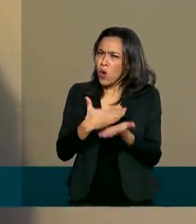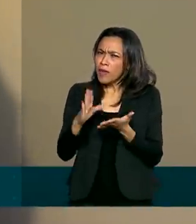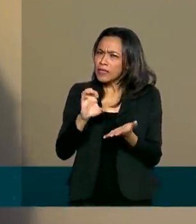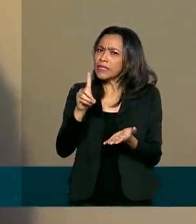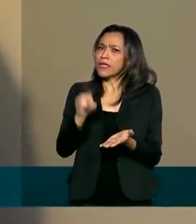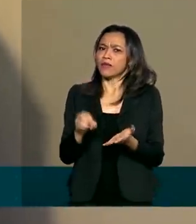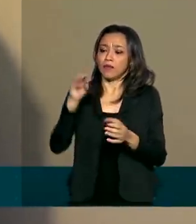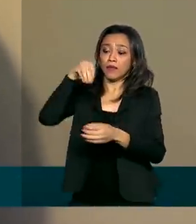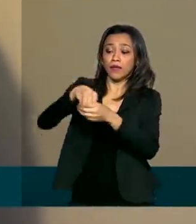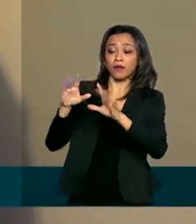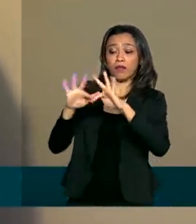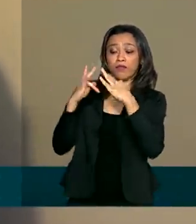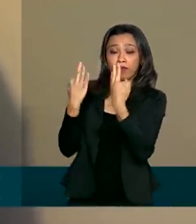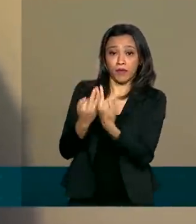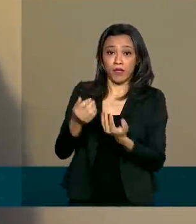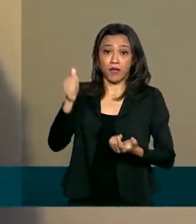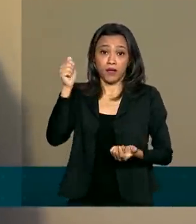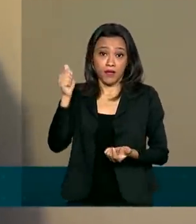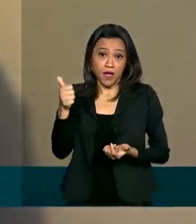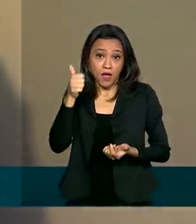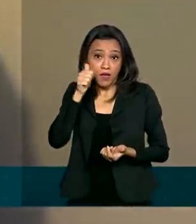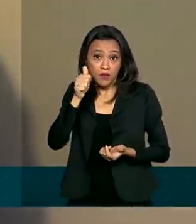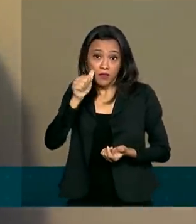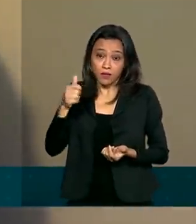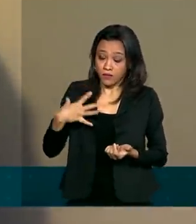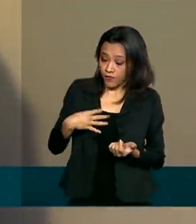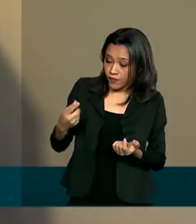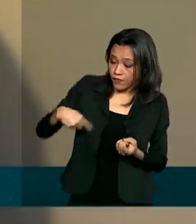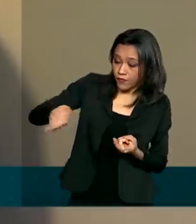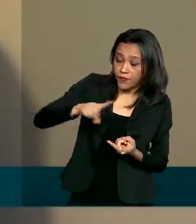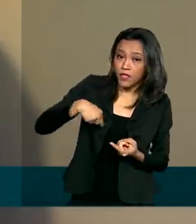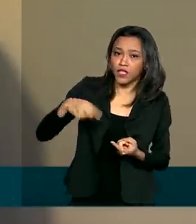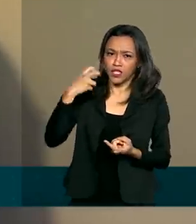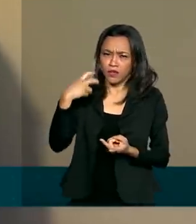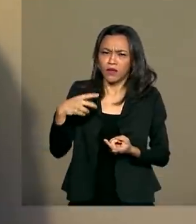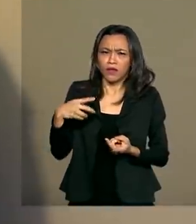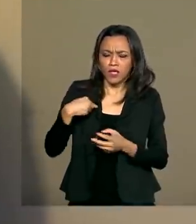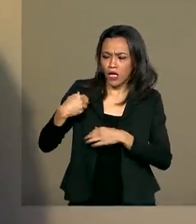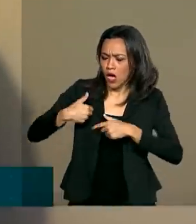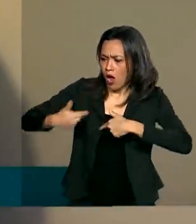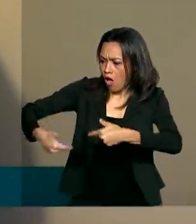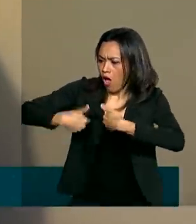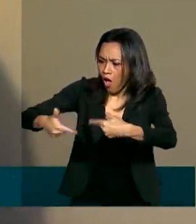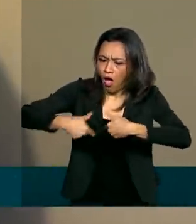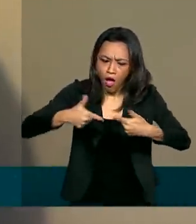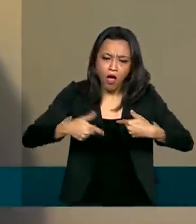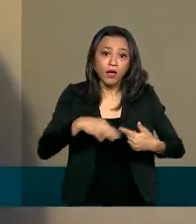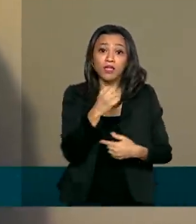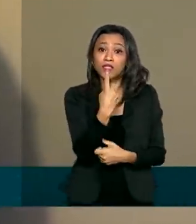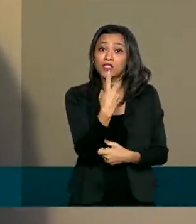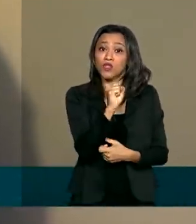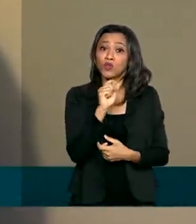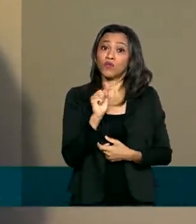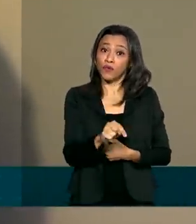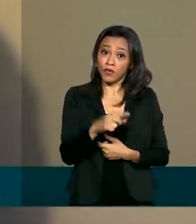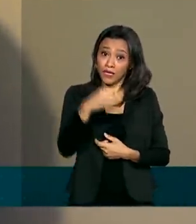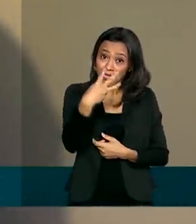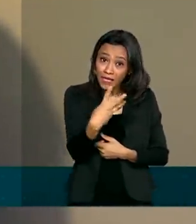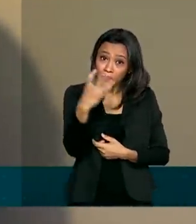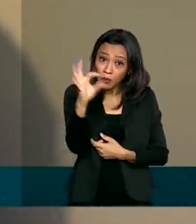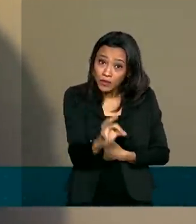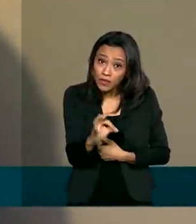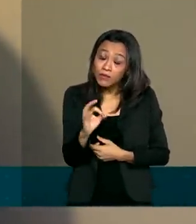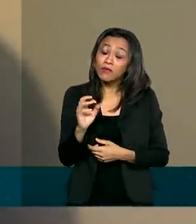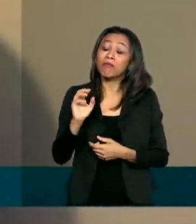familiar. As filhas e enteadas têm uma taxa de realização de cuidados com a casa 18,3 pontos percentuais